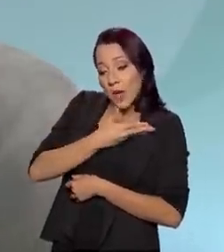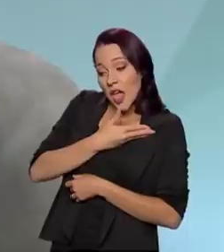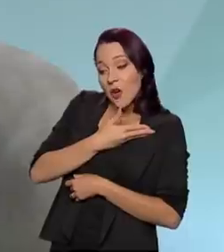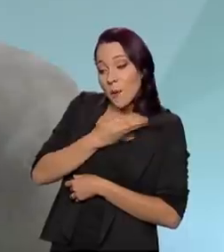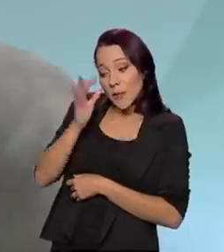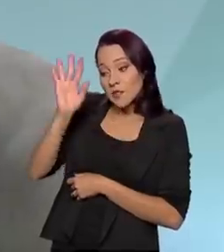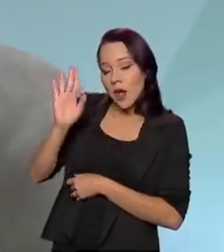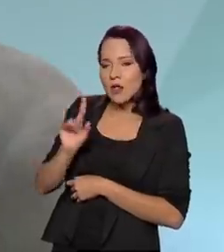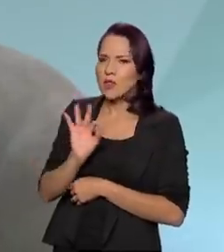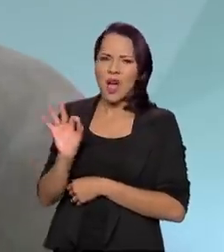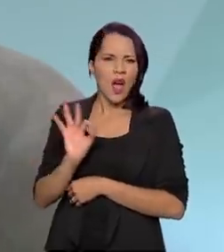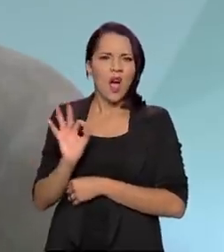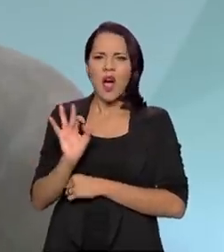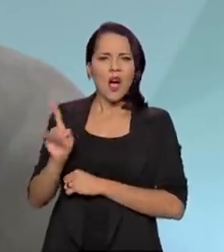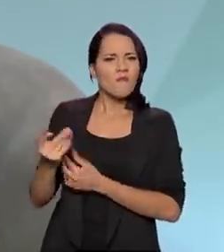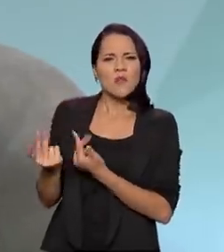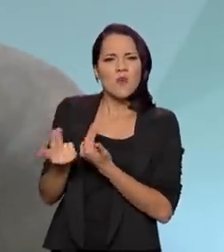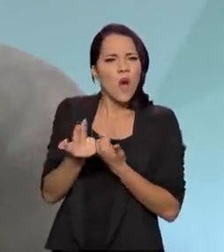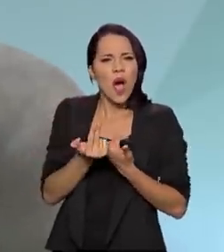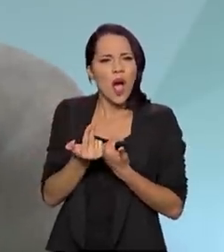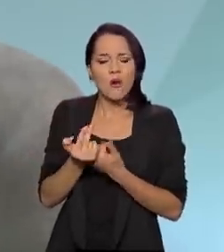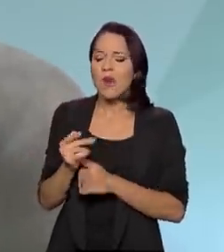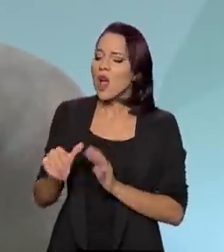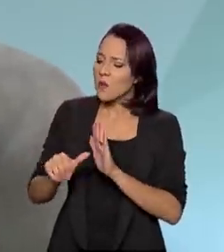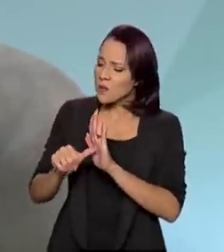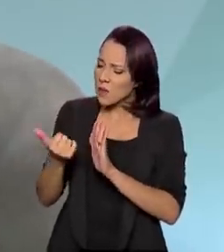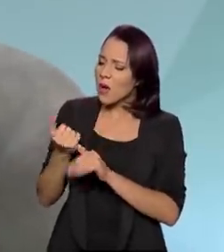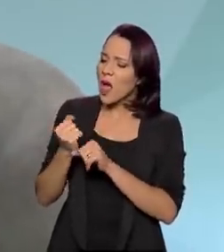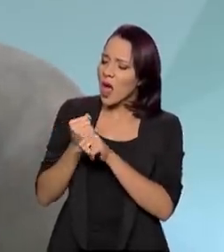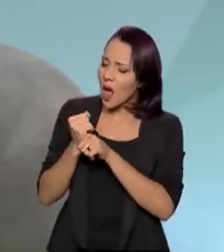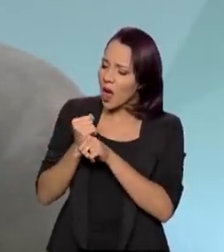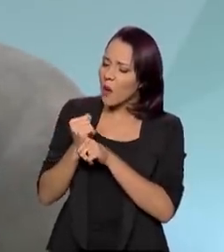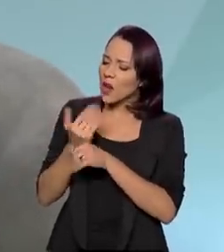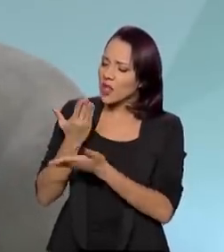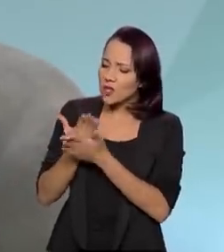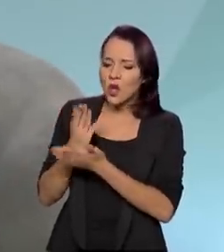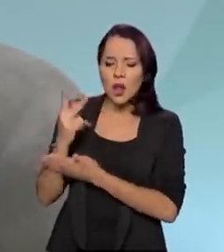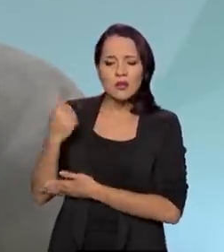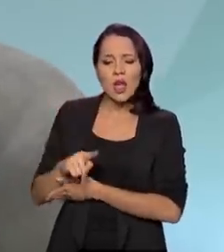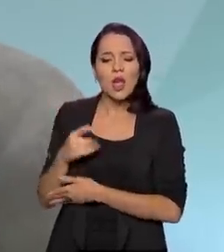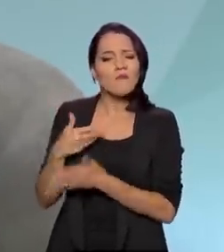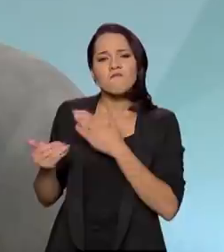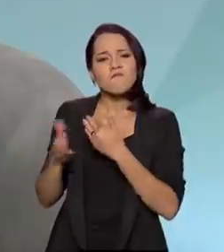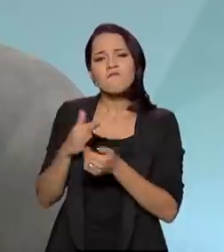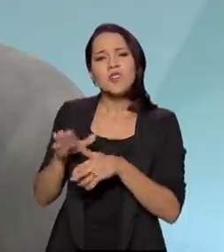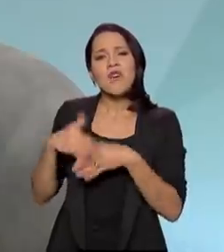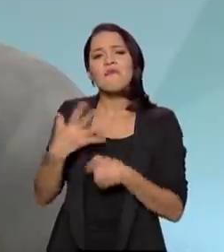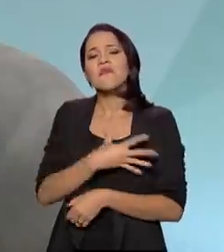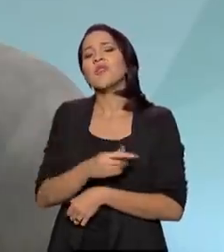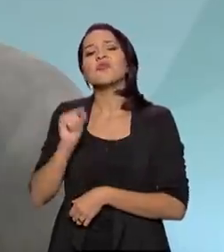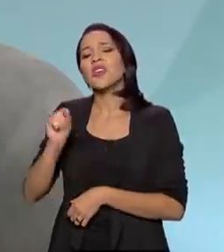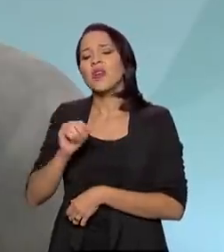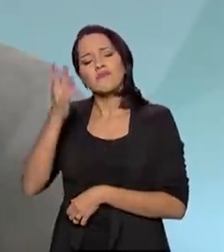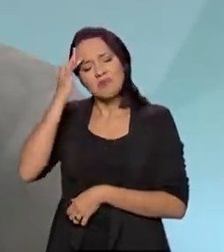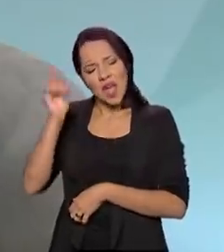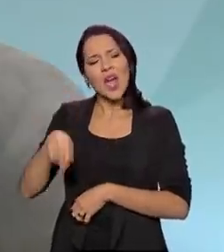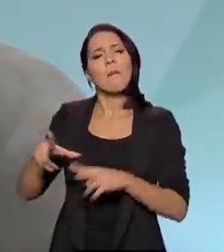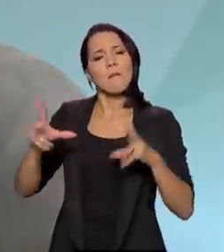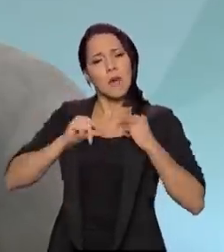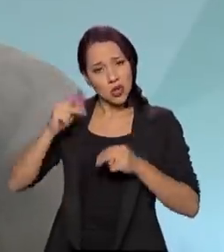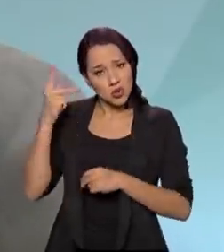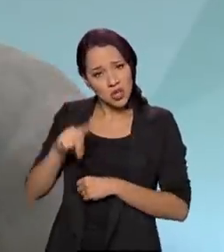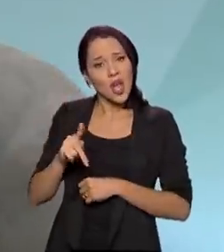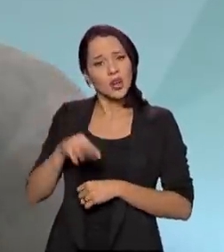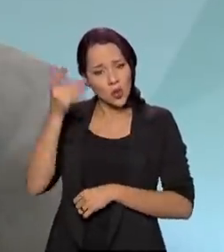Não interessa. Aquilo ali é o primeiro ano da formação dele e não interessava a origem. Ele estava ali pelos seus méritos